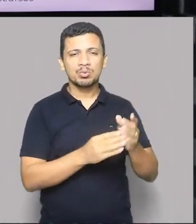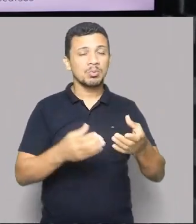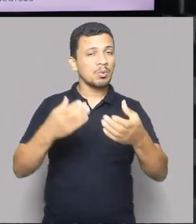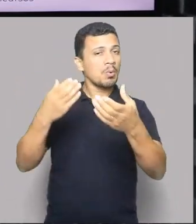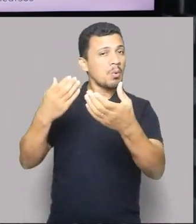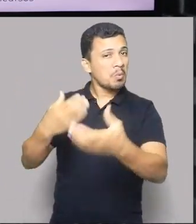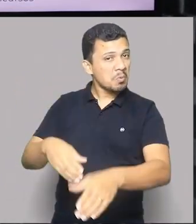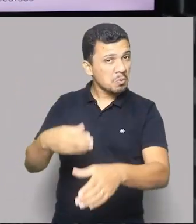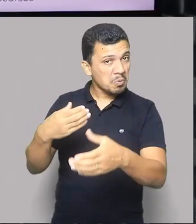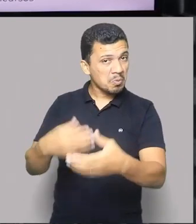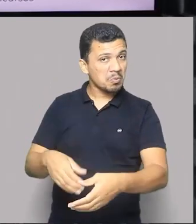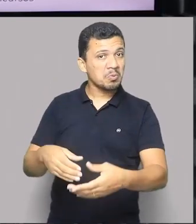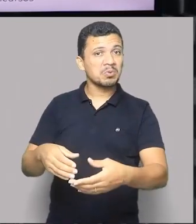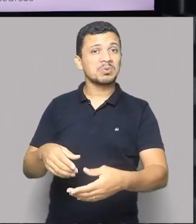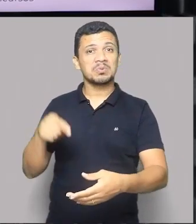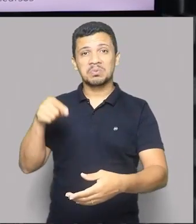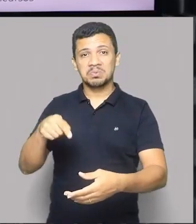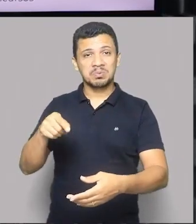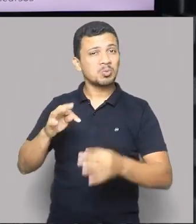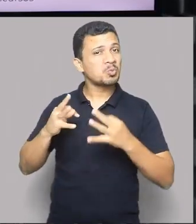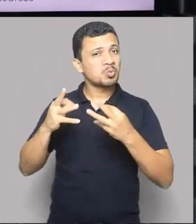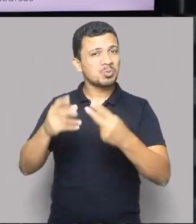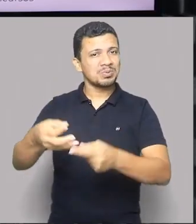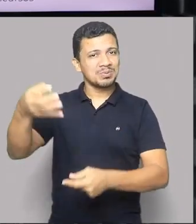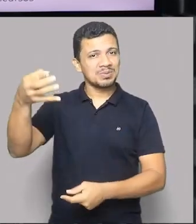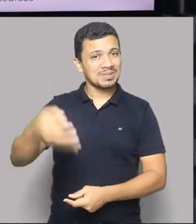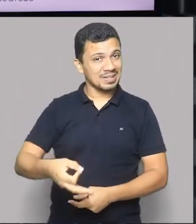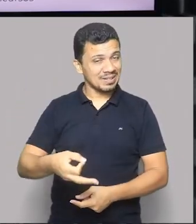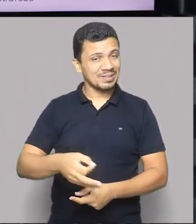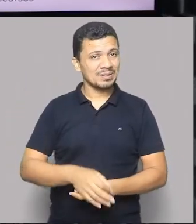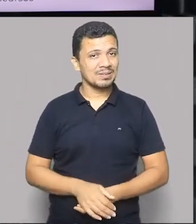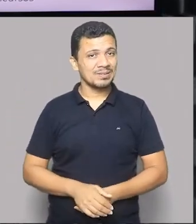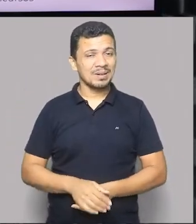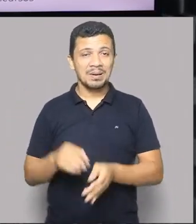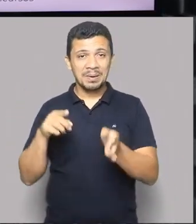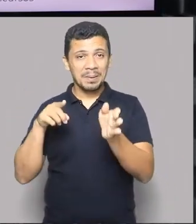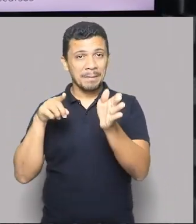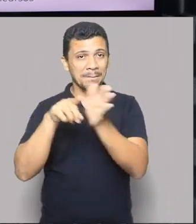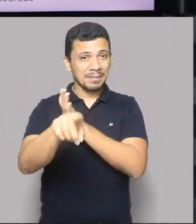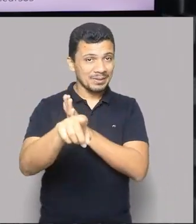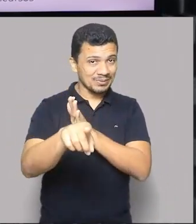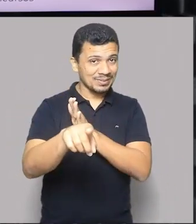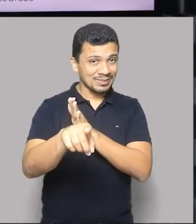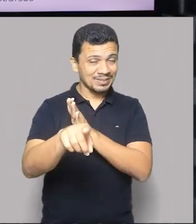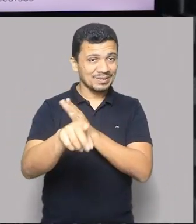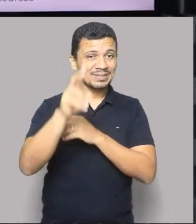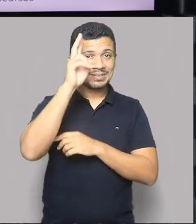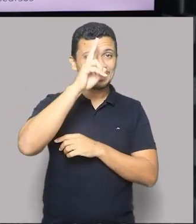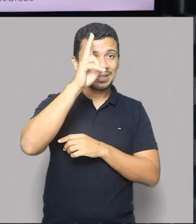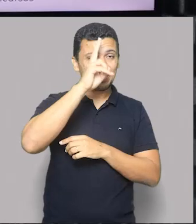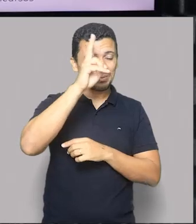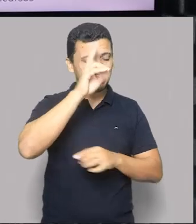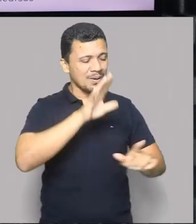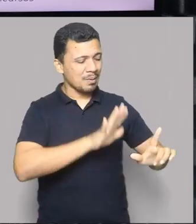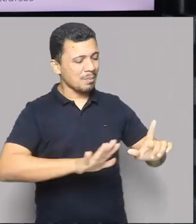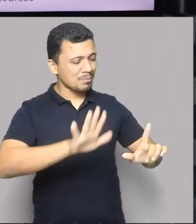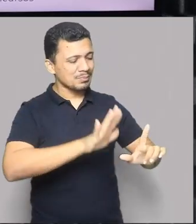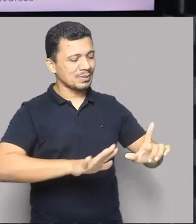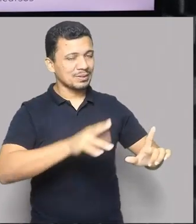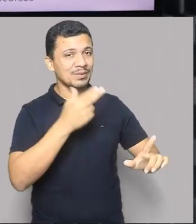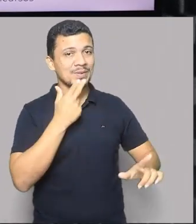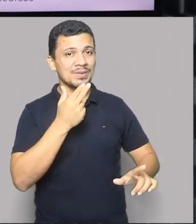chegando, está se aproximando e caiu uma questãozinha. Lembre-se, plataforma Gonçalo Dias